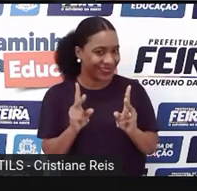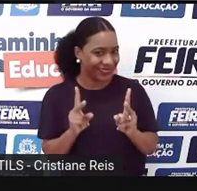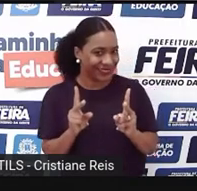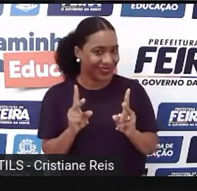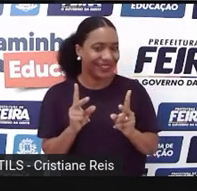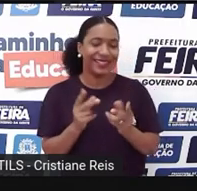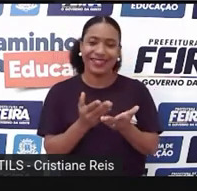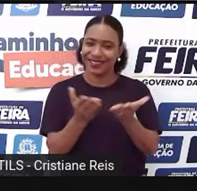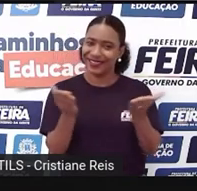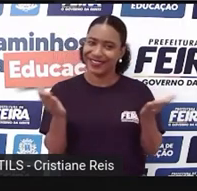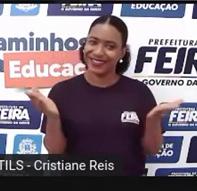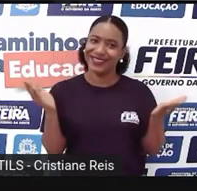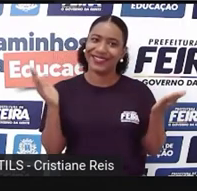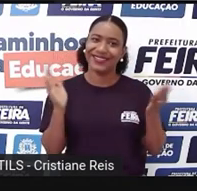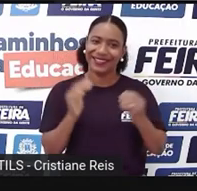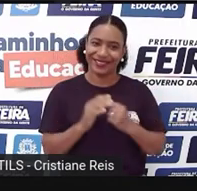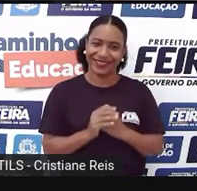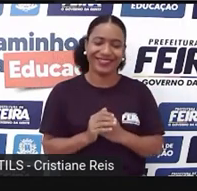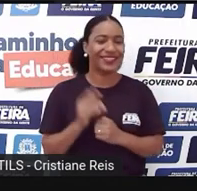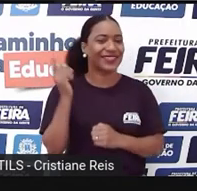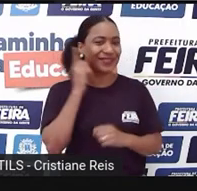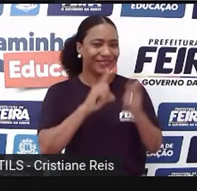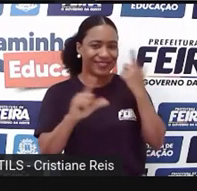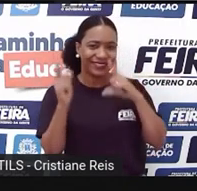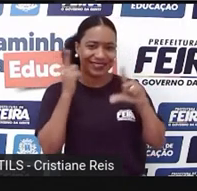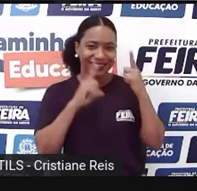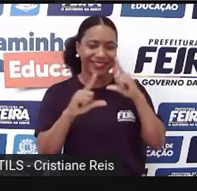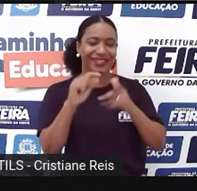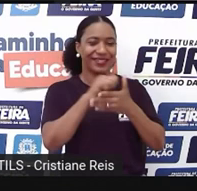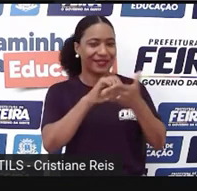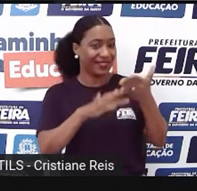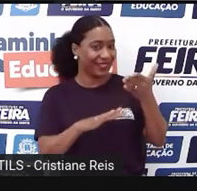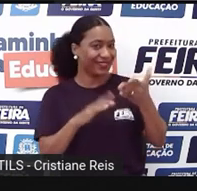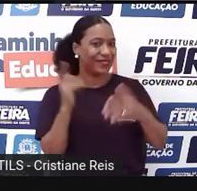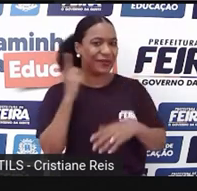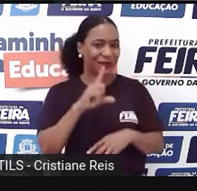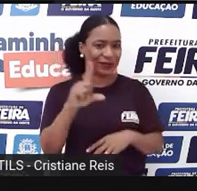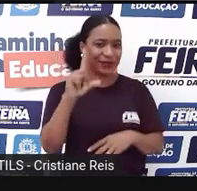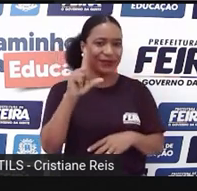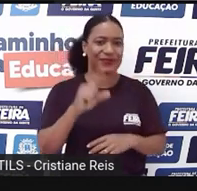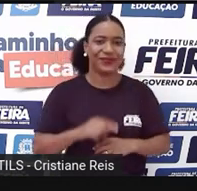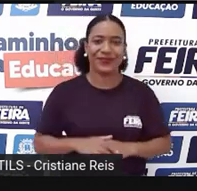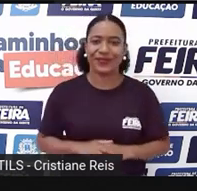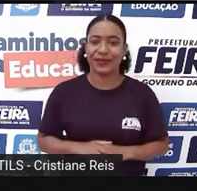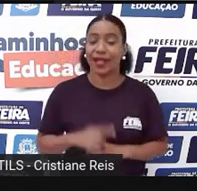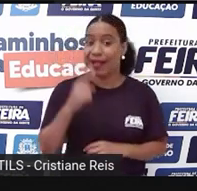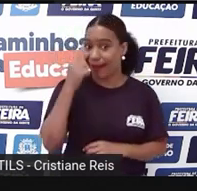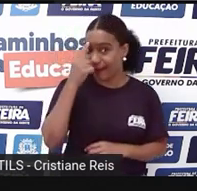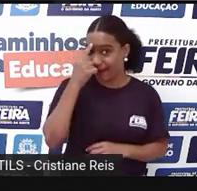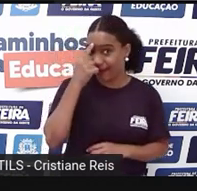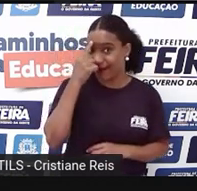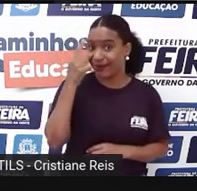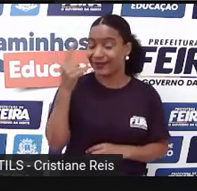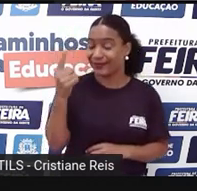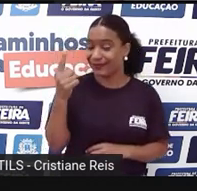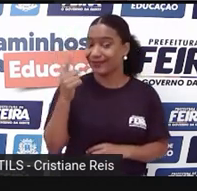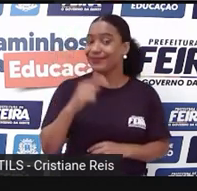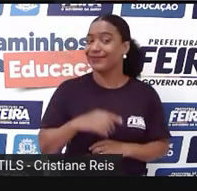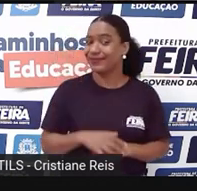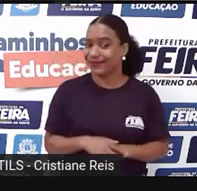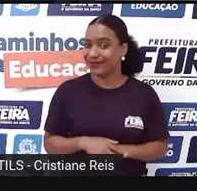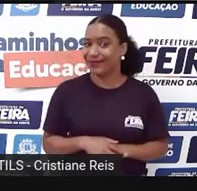espero que vocês Vençam o desafio De nossa aula de hoje E lembrando Que você